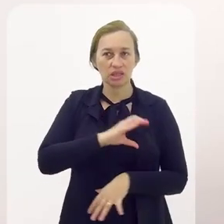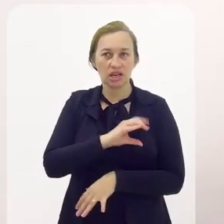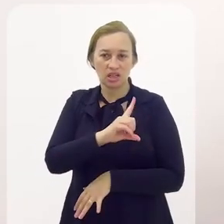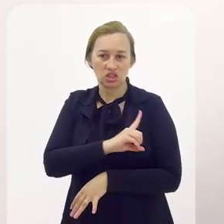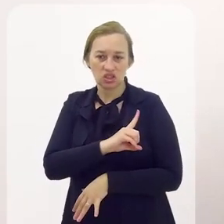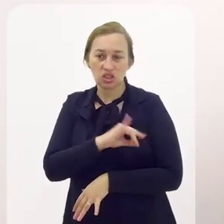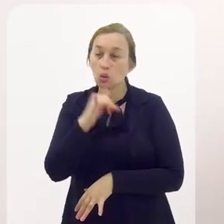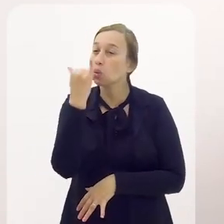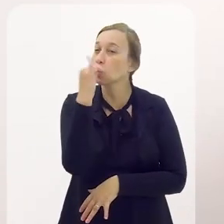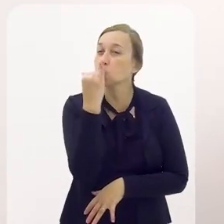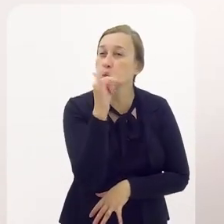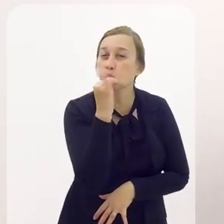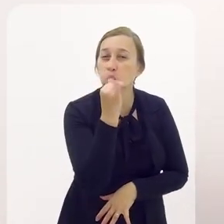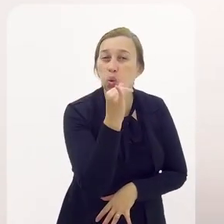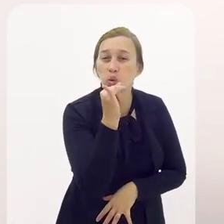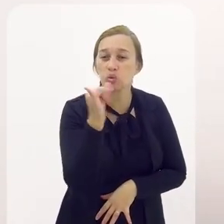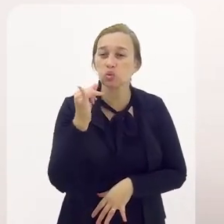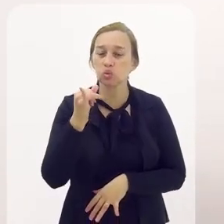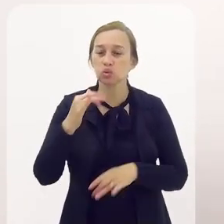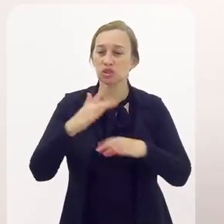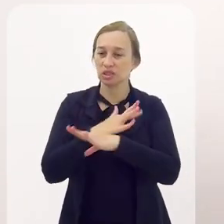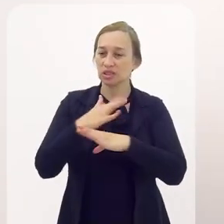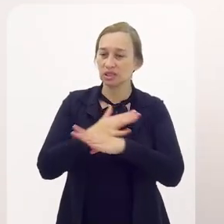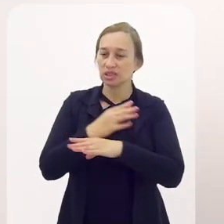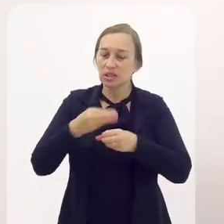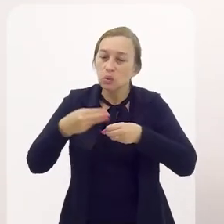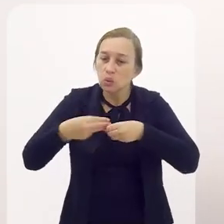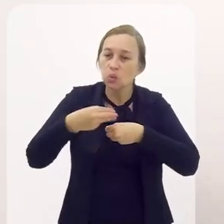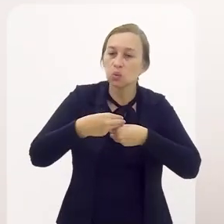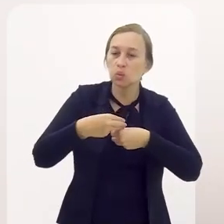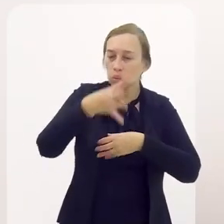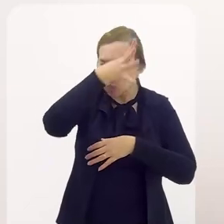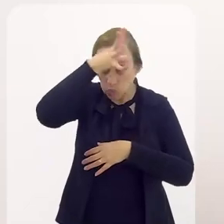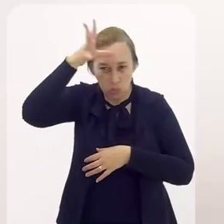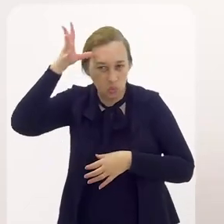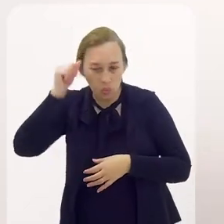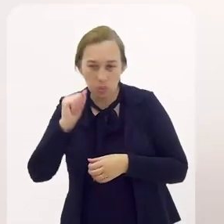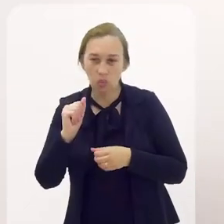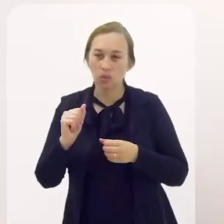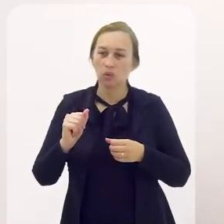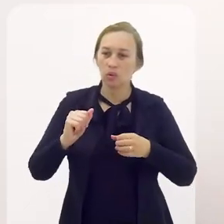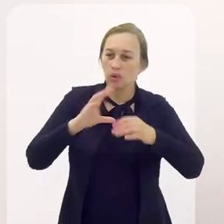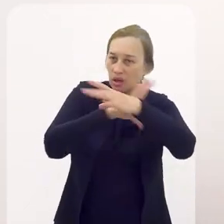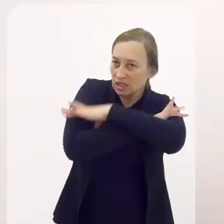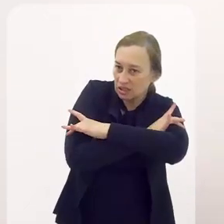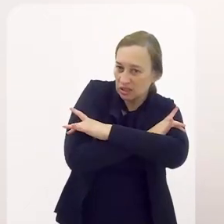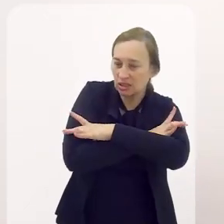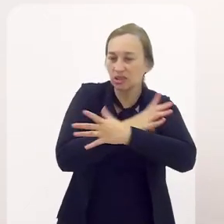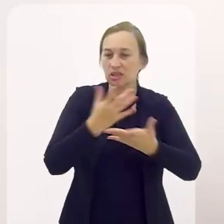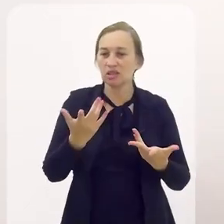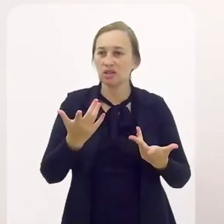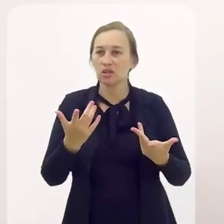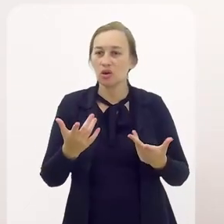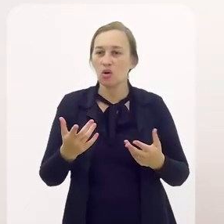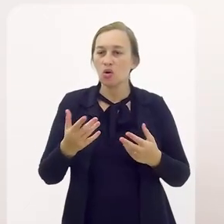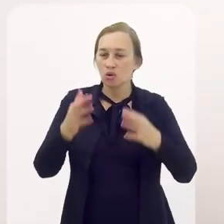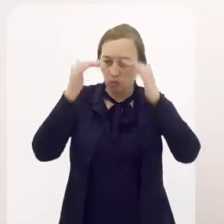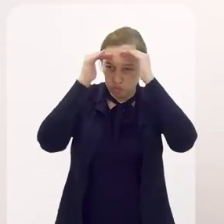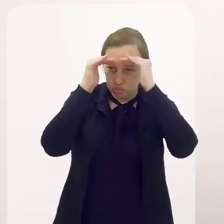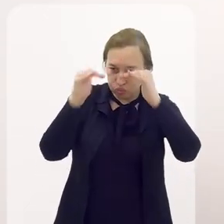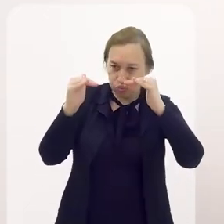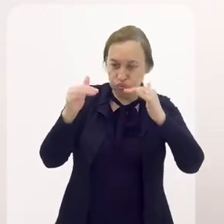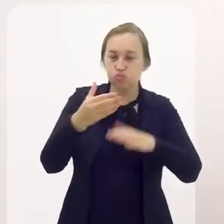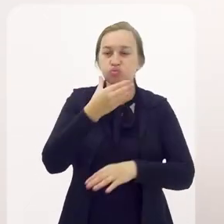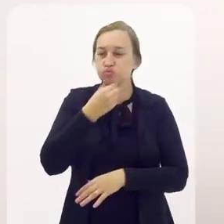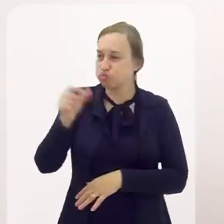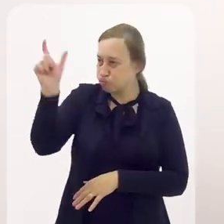impregnado dessa energia de matrizes africanas, de candomblé, por ser